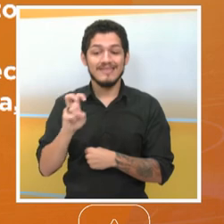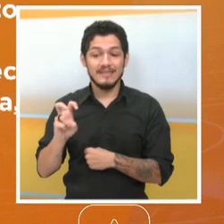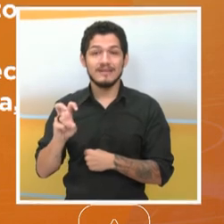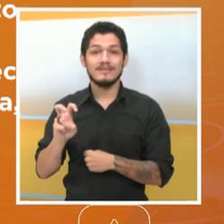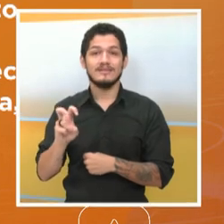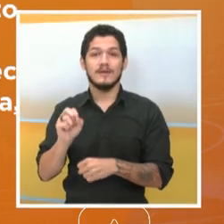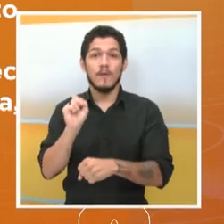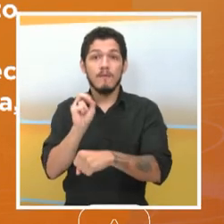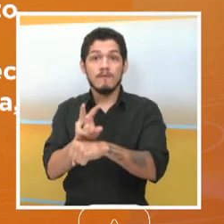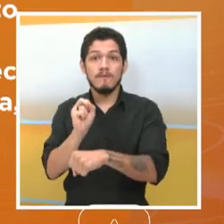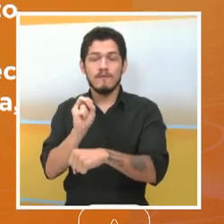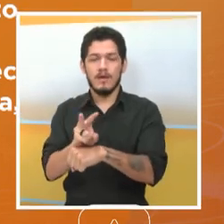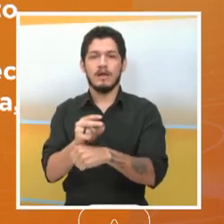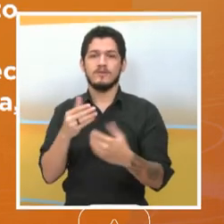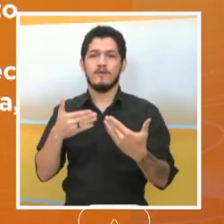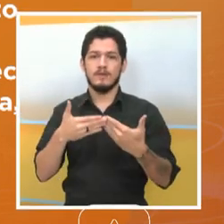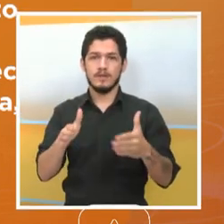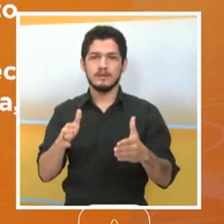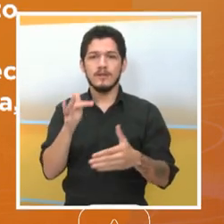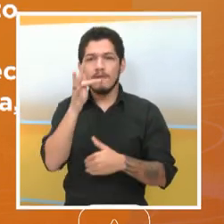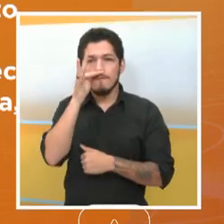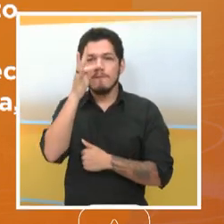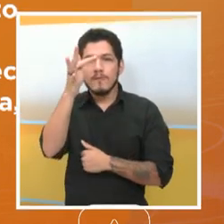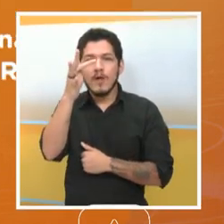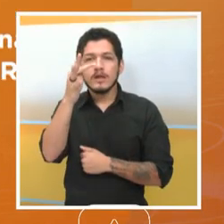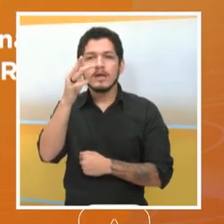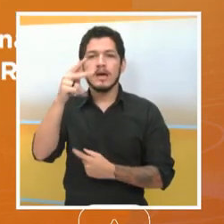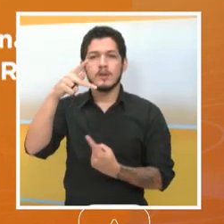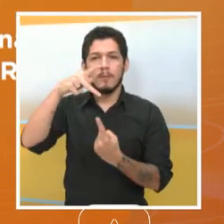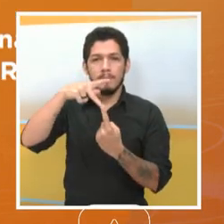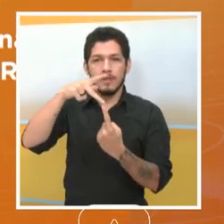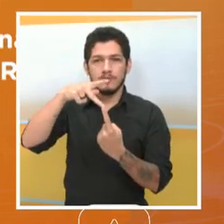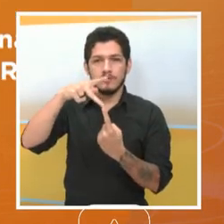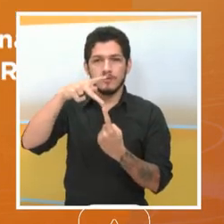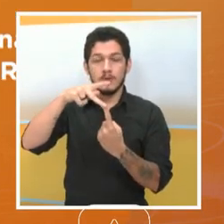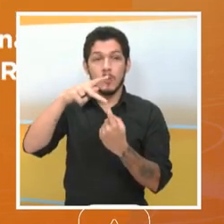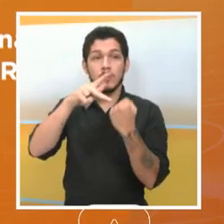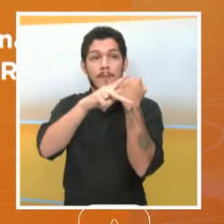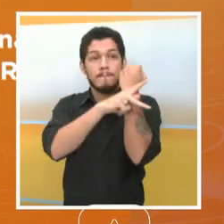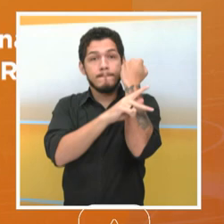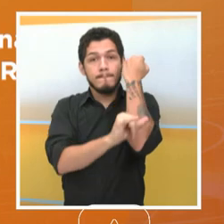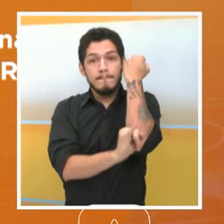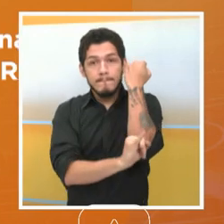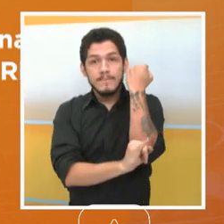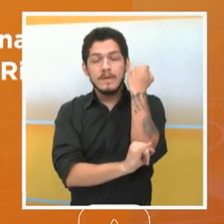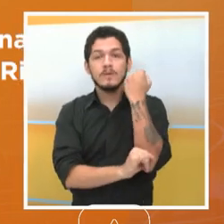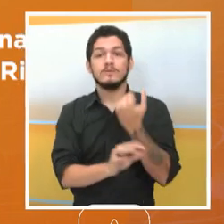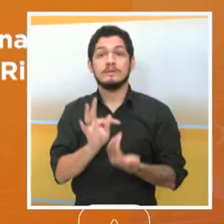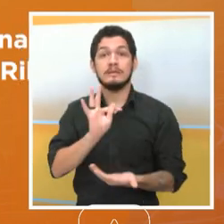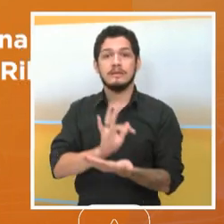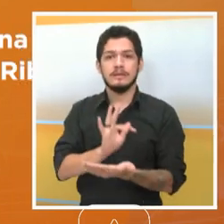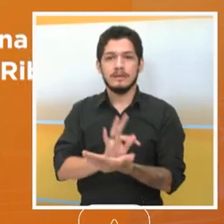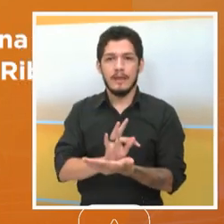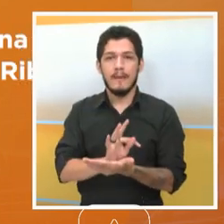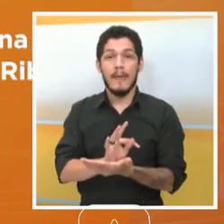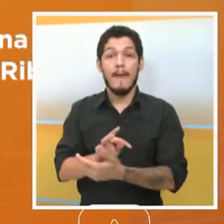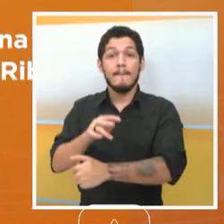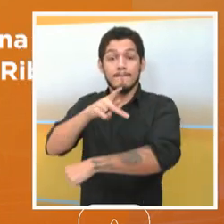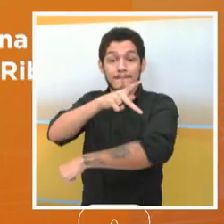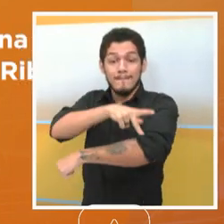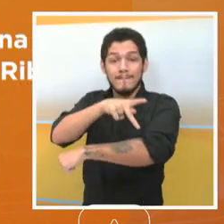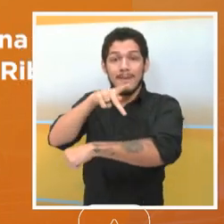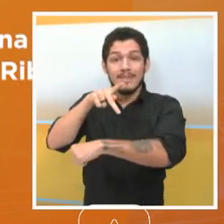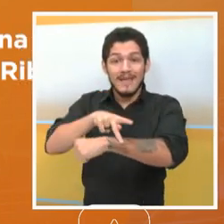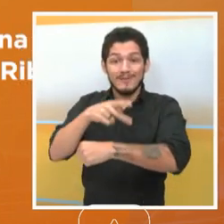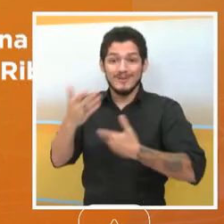ofertadas em Floriano, Pedro II, Picos e Teresina. Pedagogia intercultural indígena também com